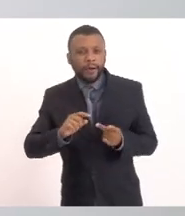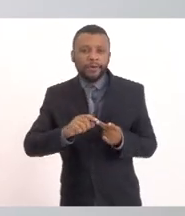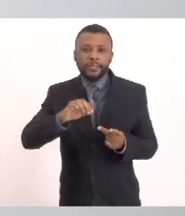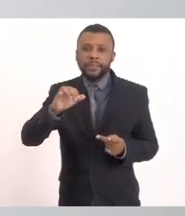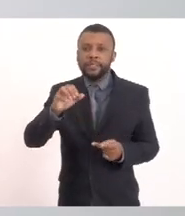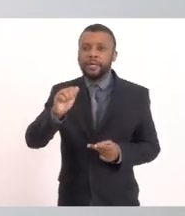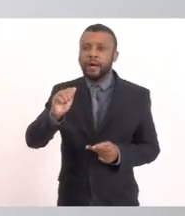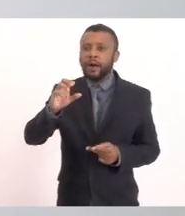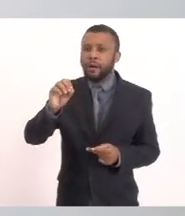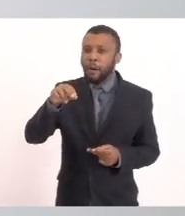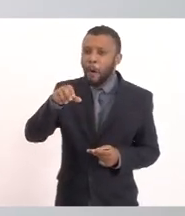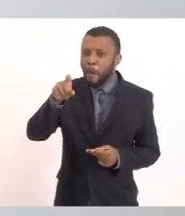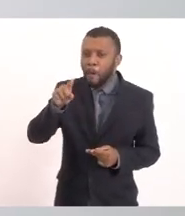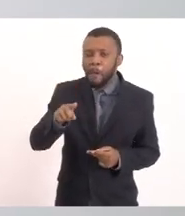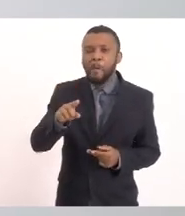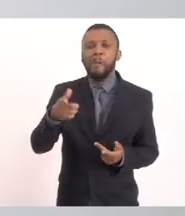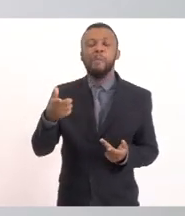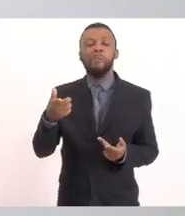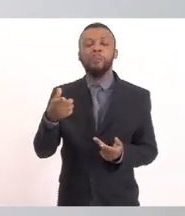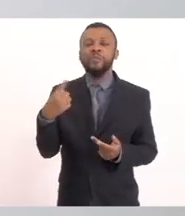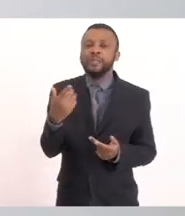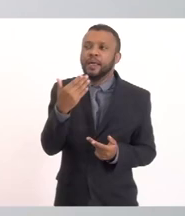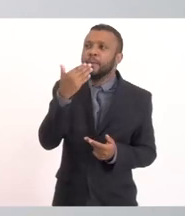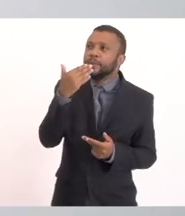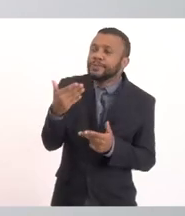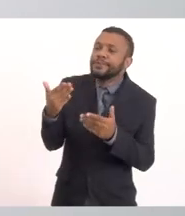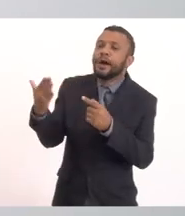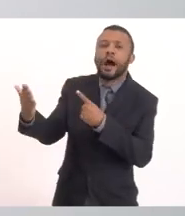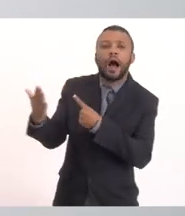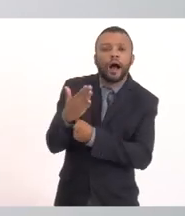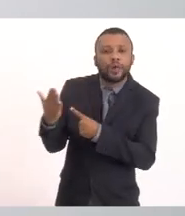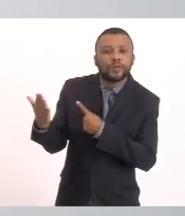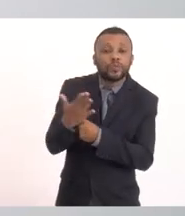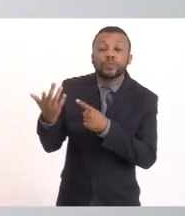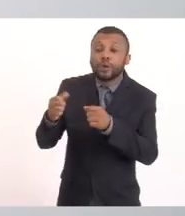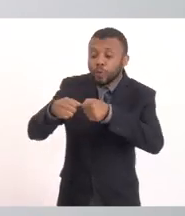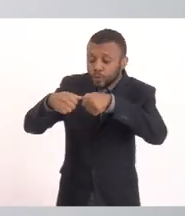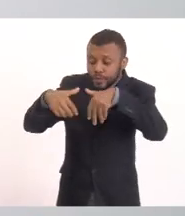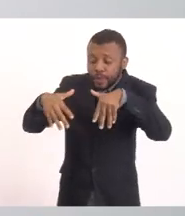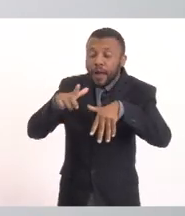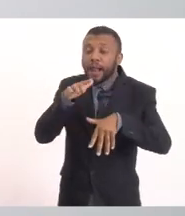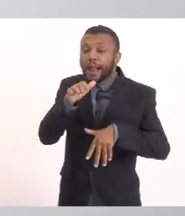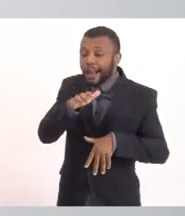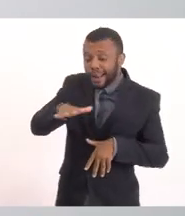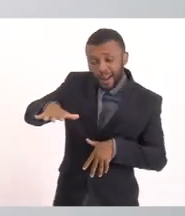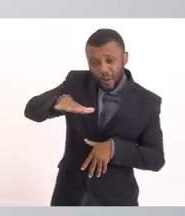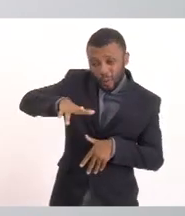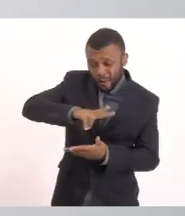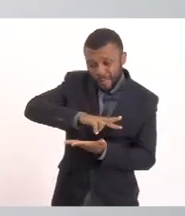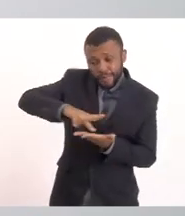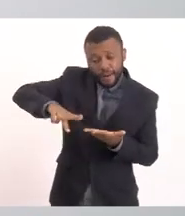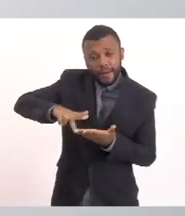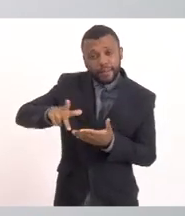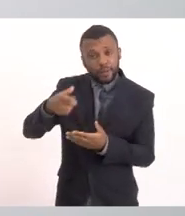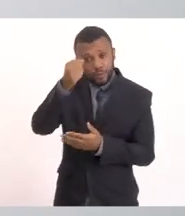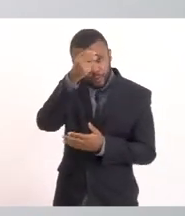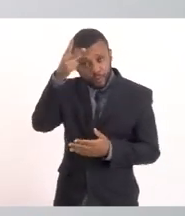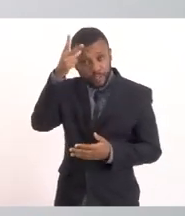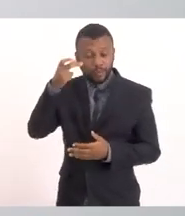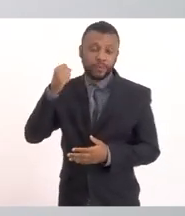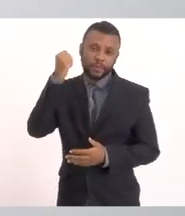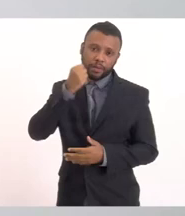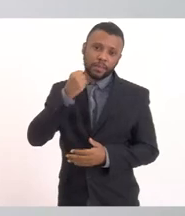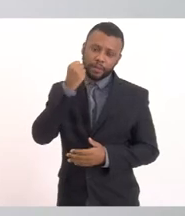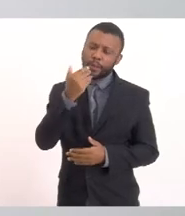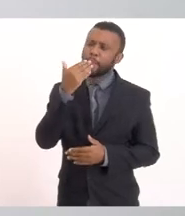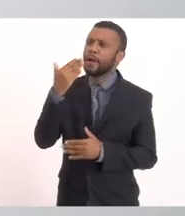pedindo socorro O sistema Lagunar de Saquarema Pede socorro E nós assim Agradecemos